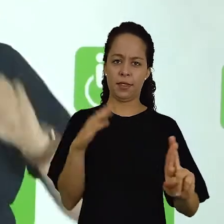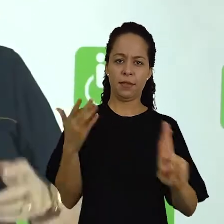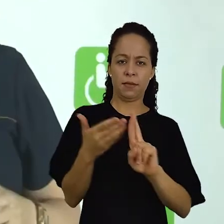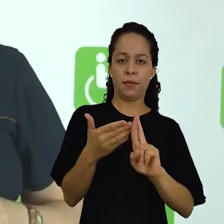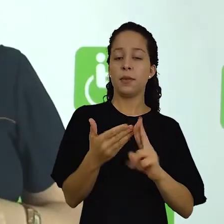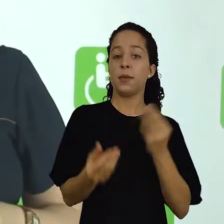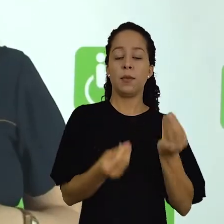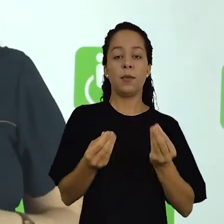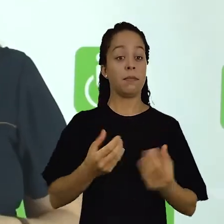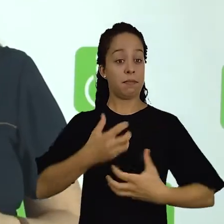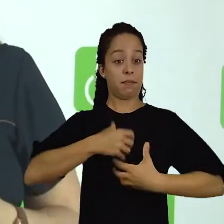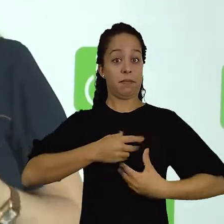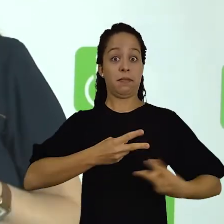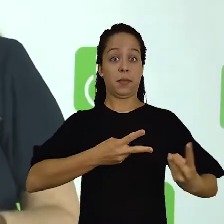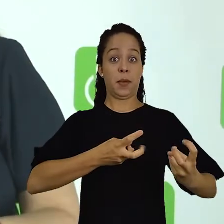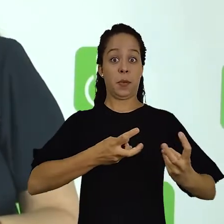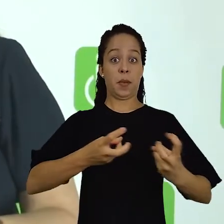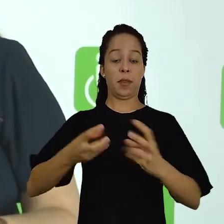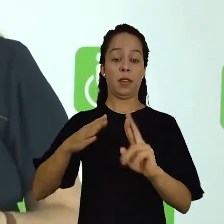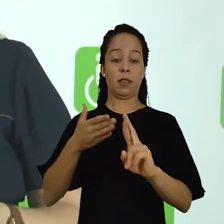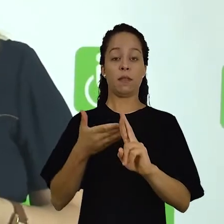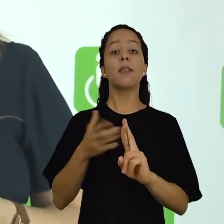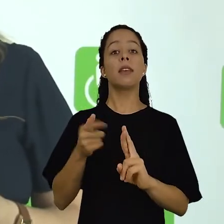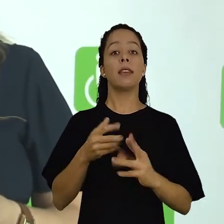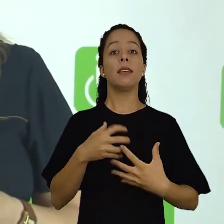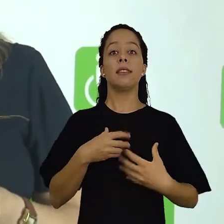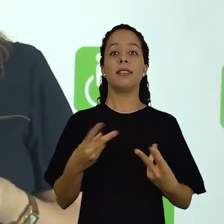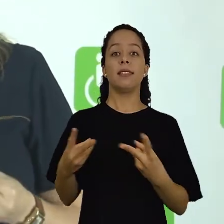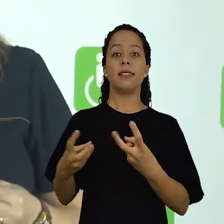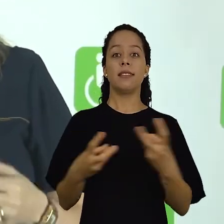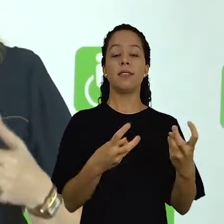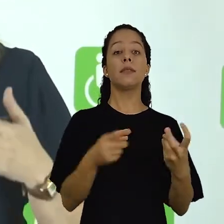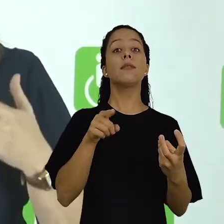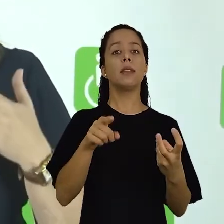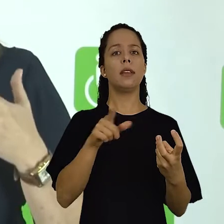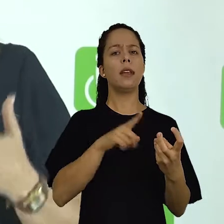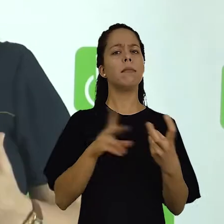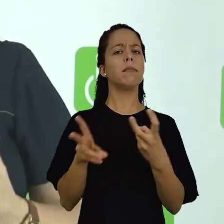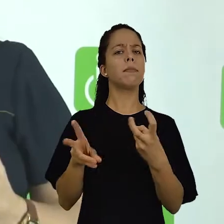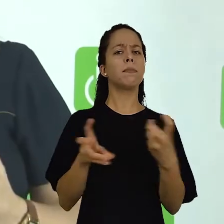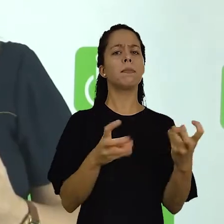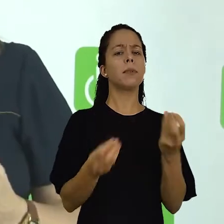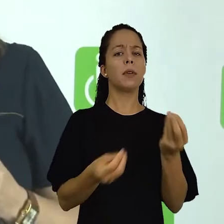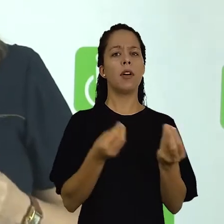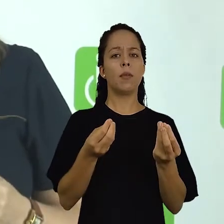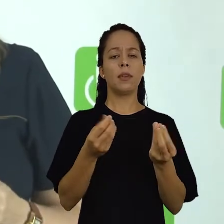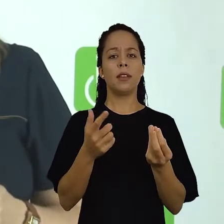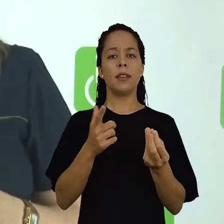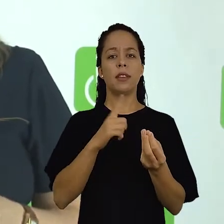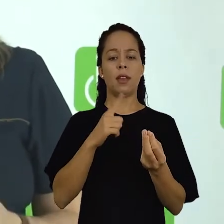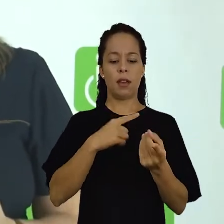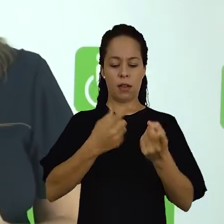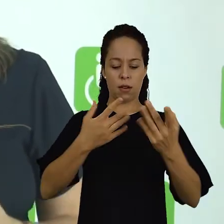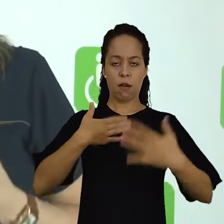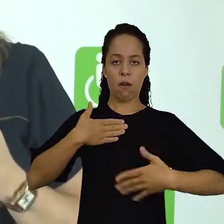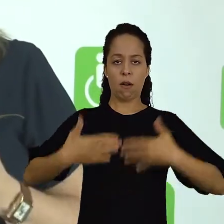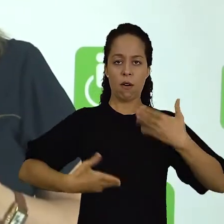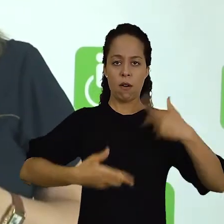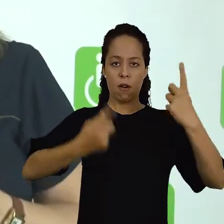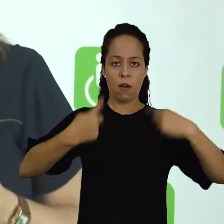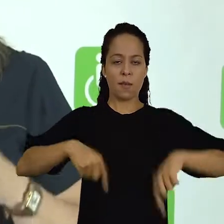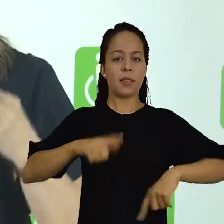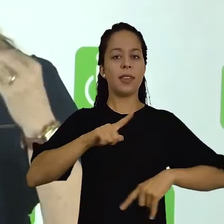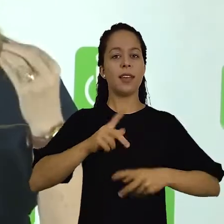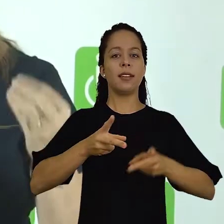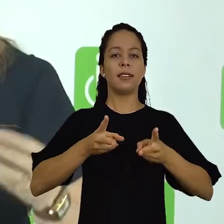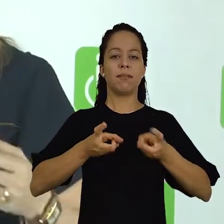delas é por meio das sensações que você percebe através dos seus órgãos dos